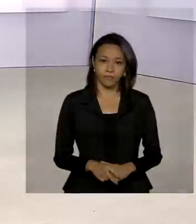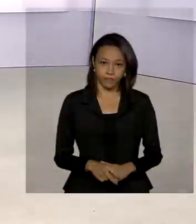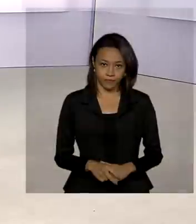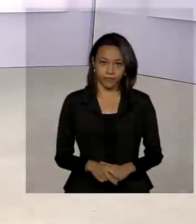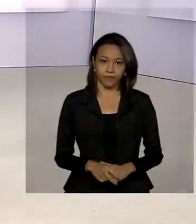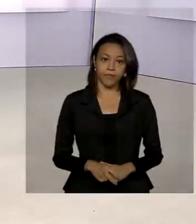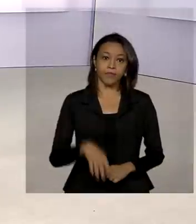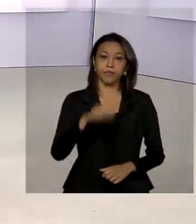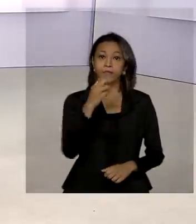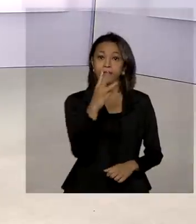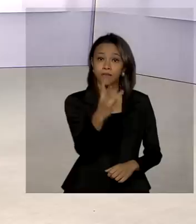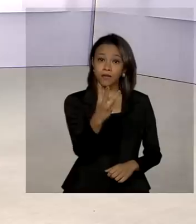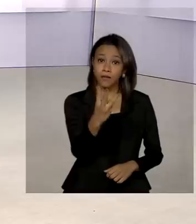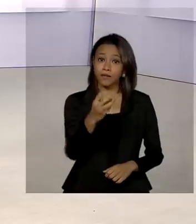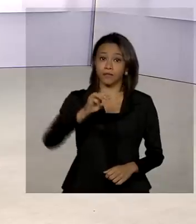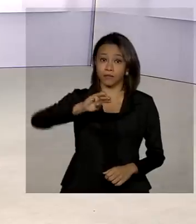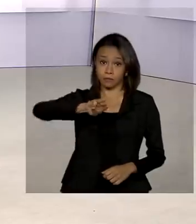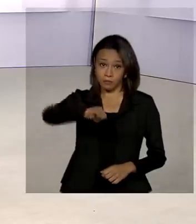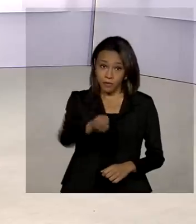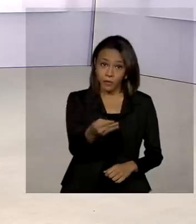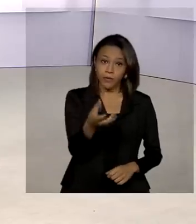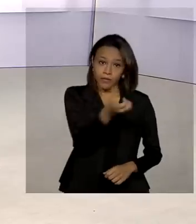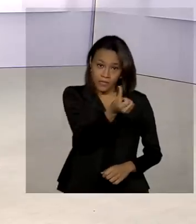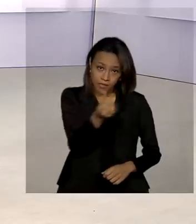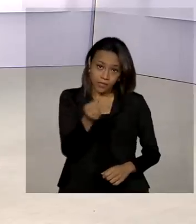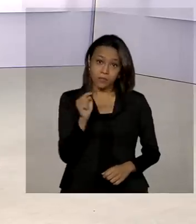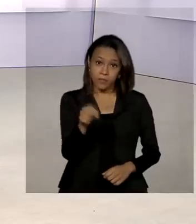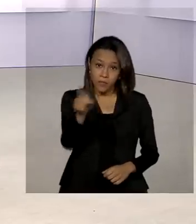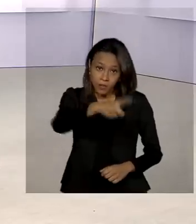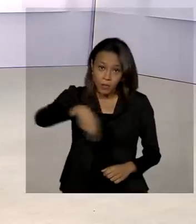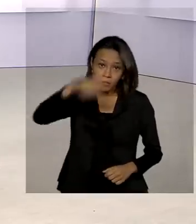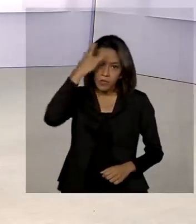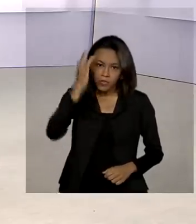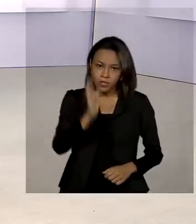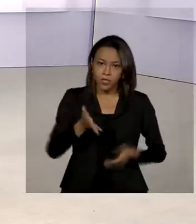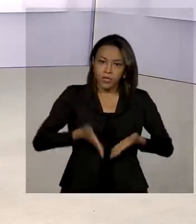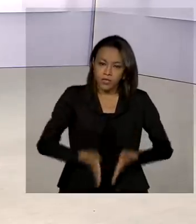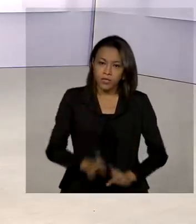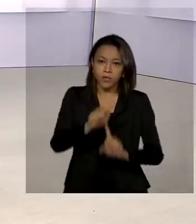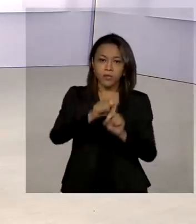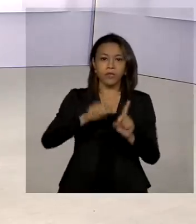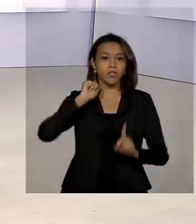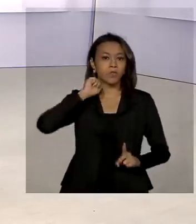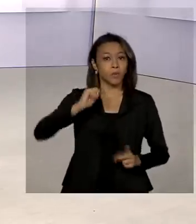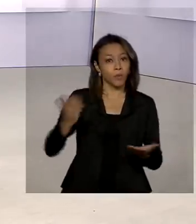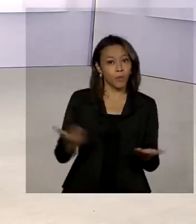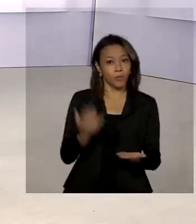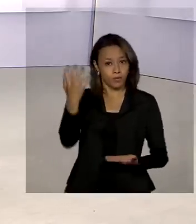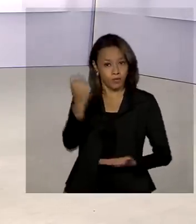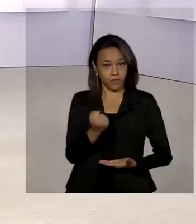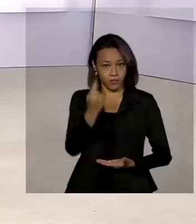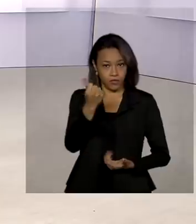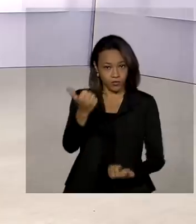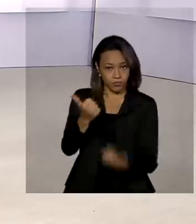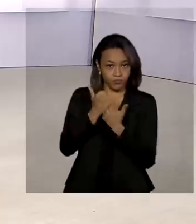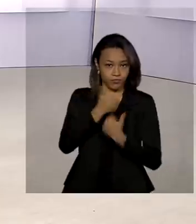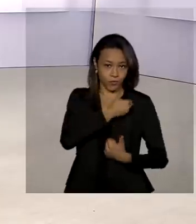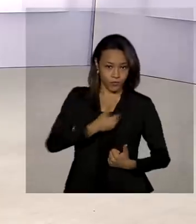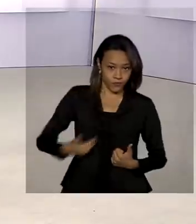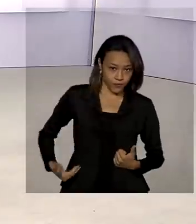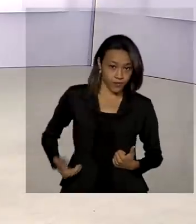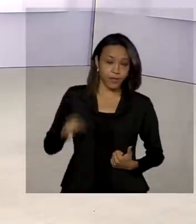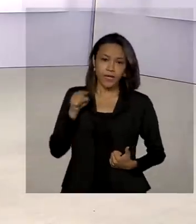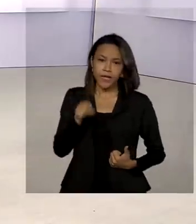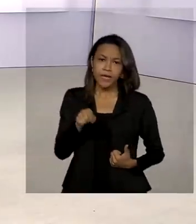3 milhões e 600 mil trabalhadores nascidos em abril recebem hoje o auxílio emergencial. Essa fase